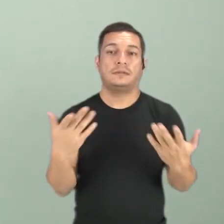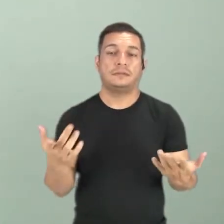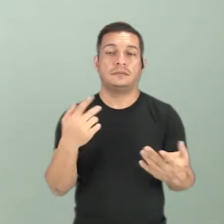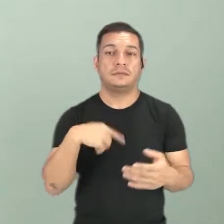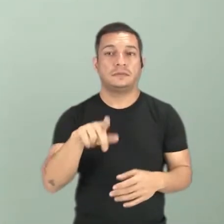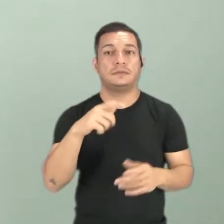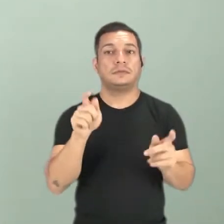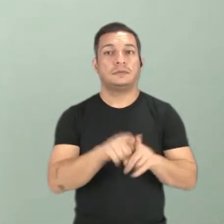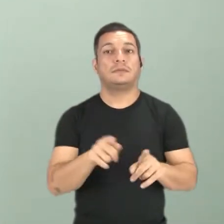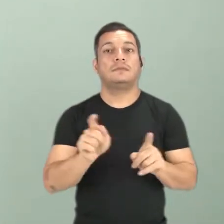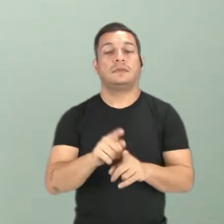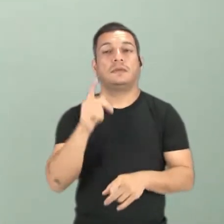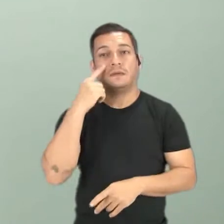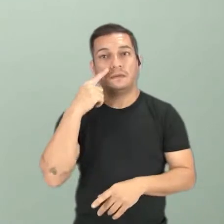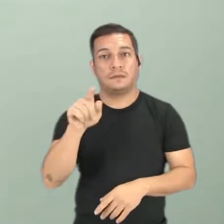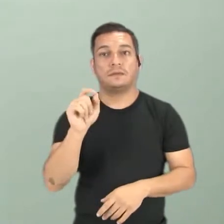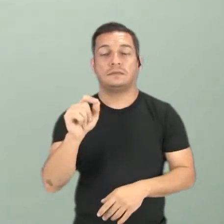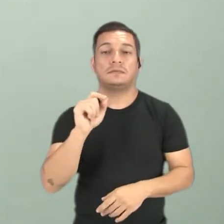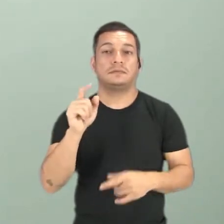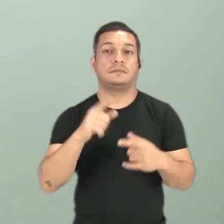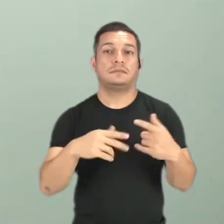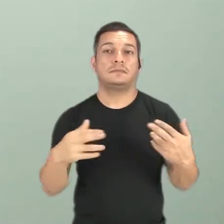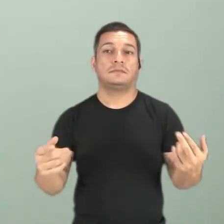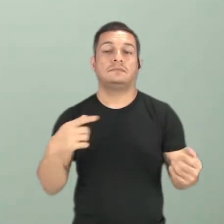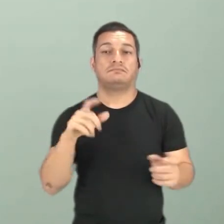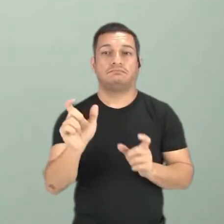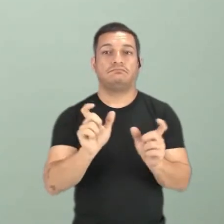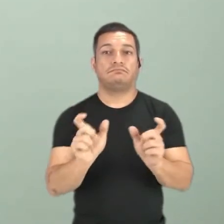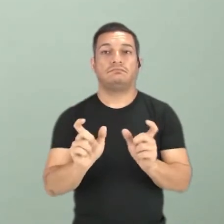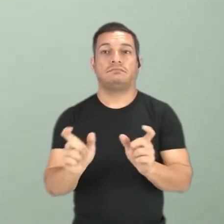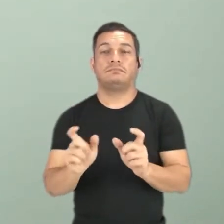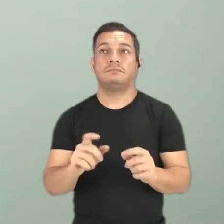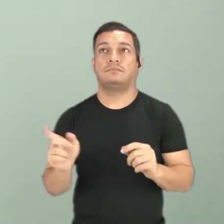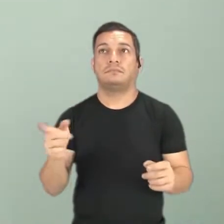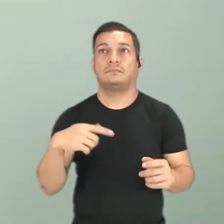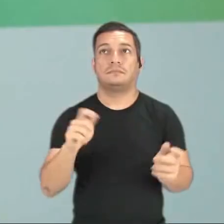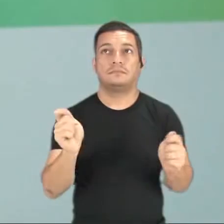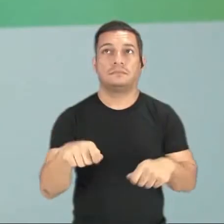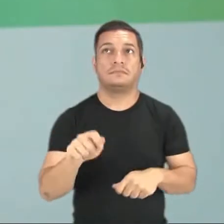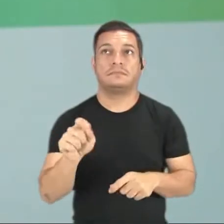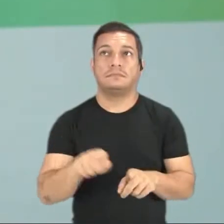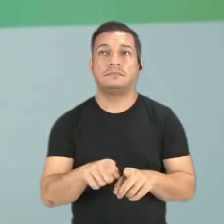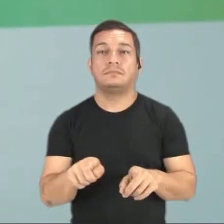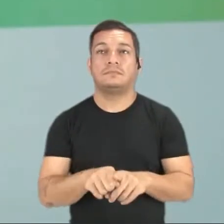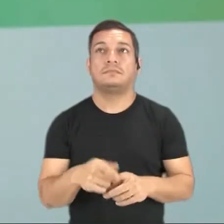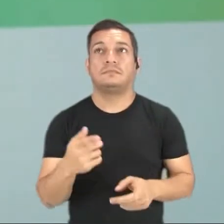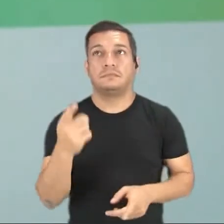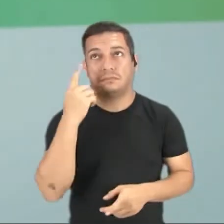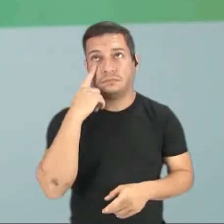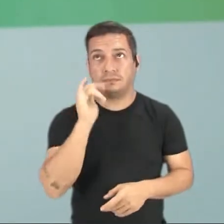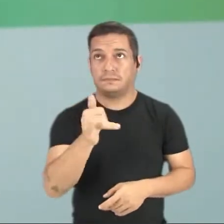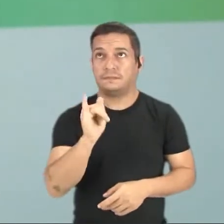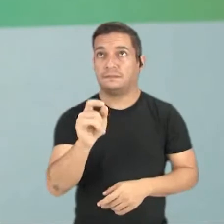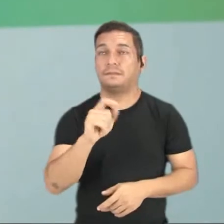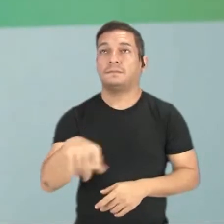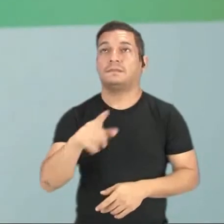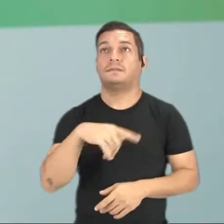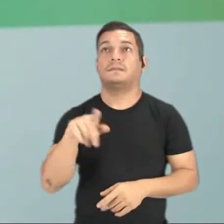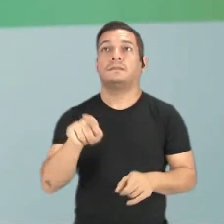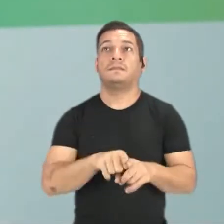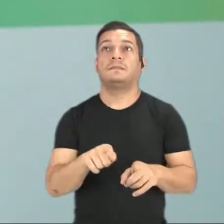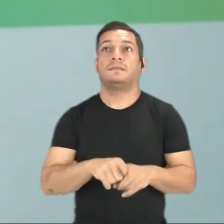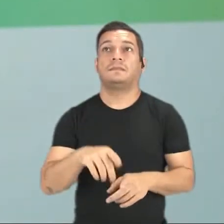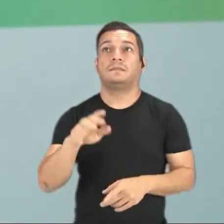seja, que você também observe os elementos menores, tá, que aparecem em fonte menor. Vou falar um pouco para vocês da